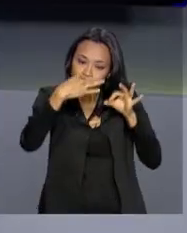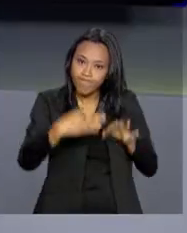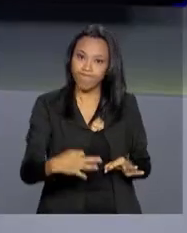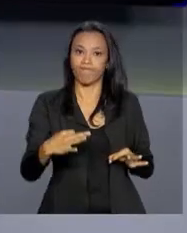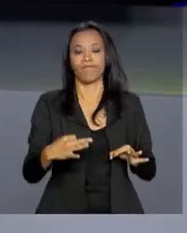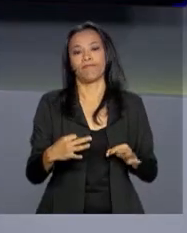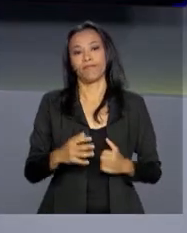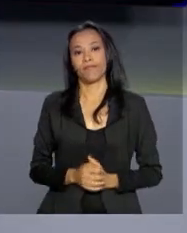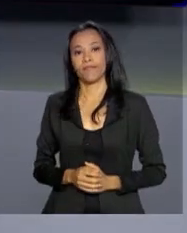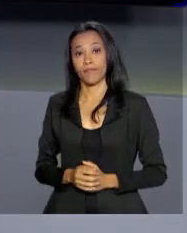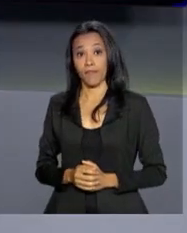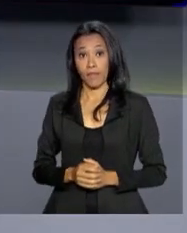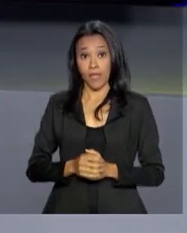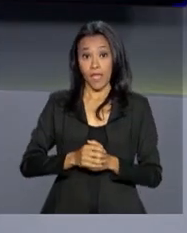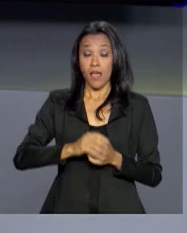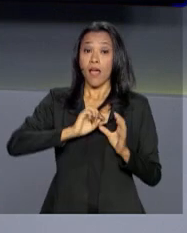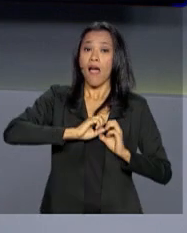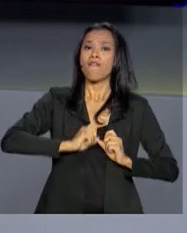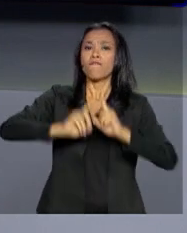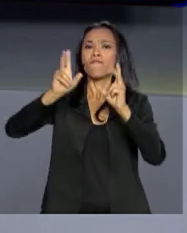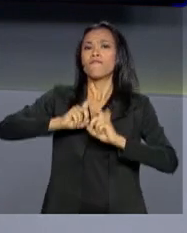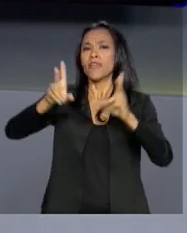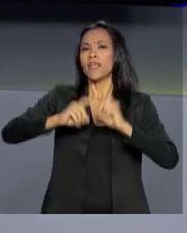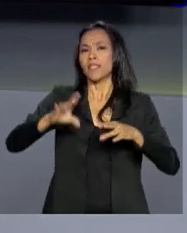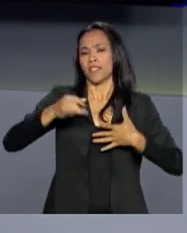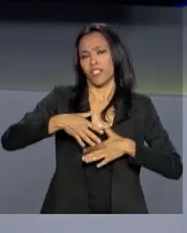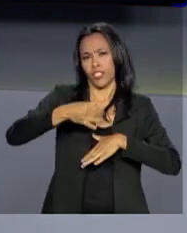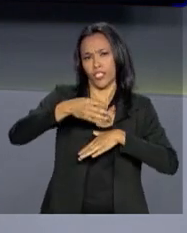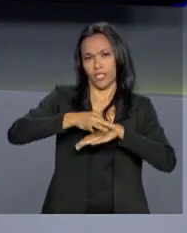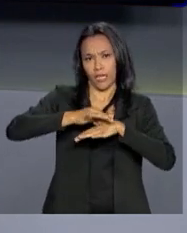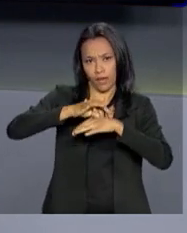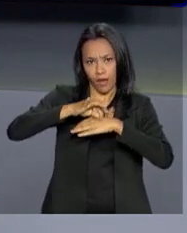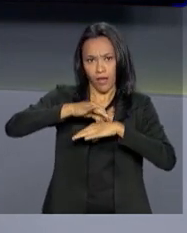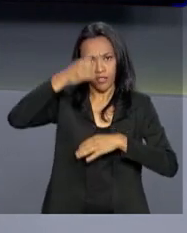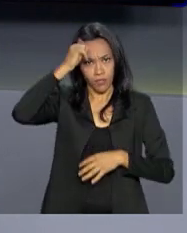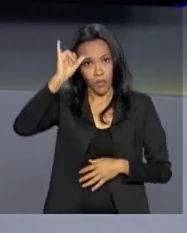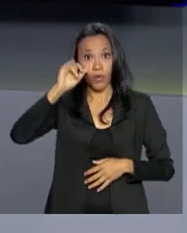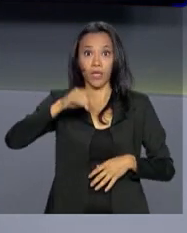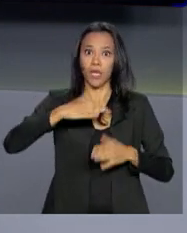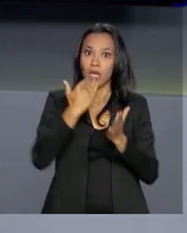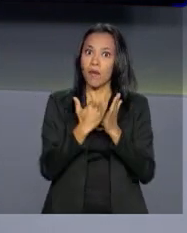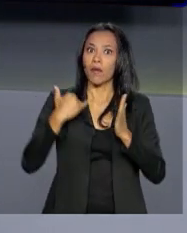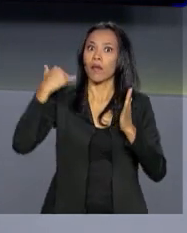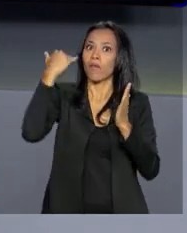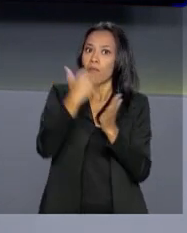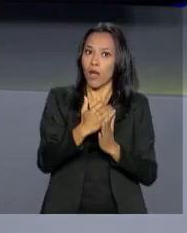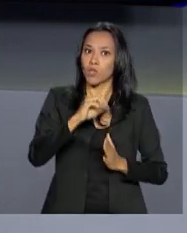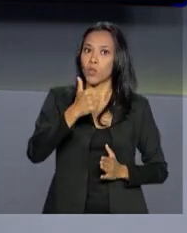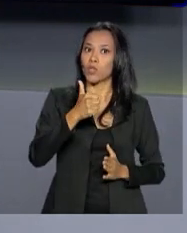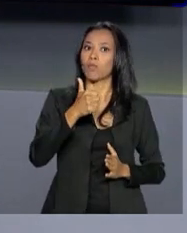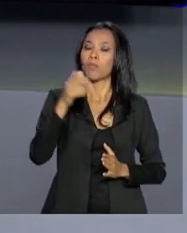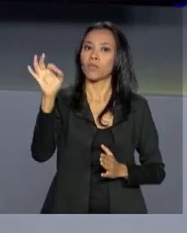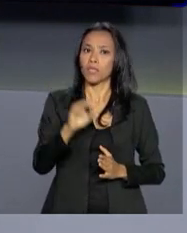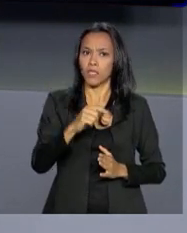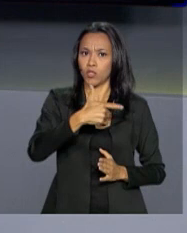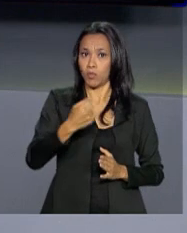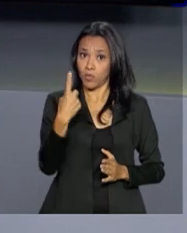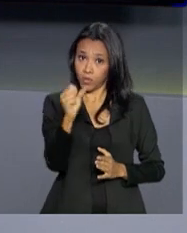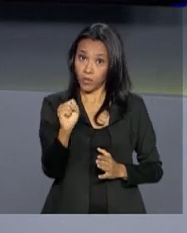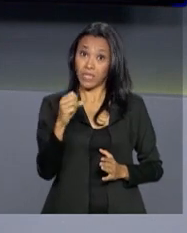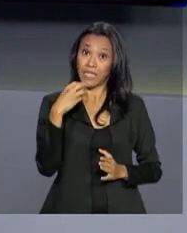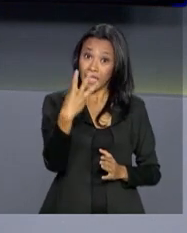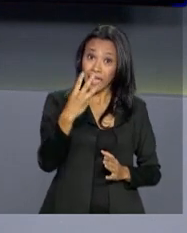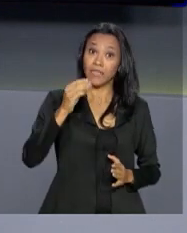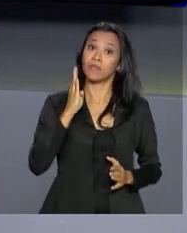A exportação de carne bovina cresceu mais de 11% em 2018, chegando a 3 bilhões e 500